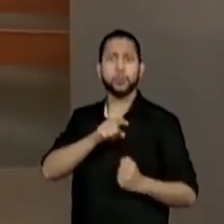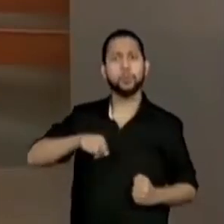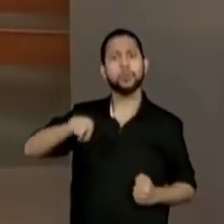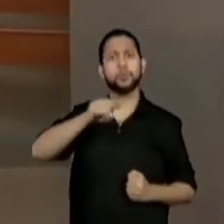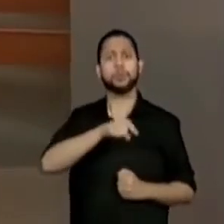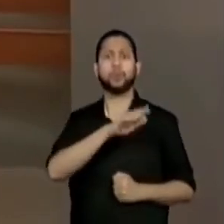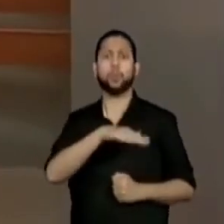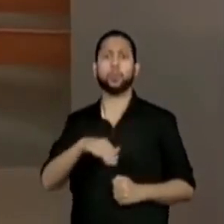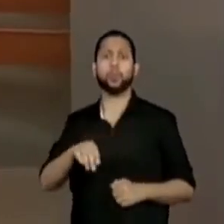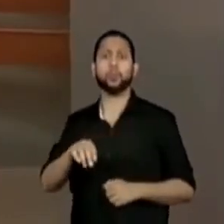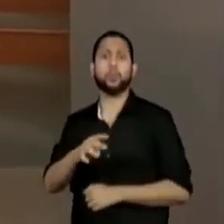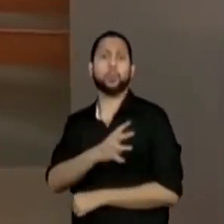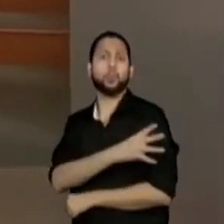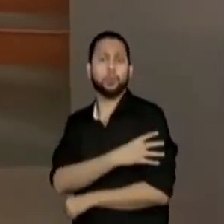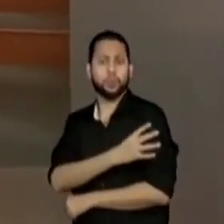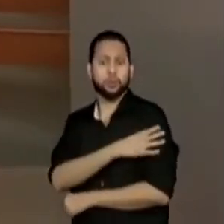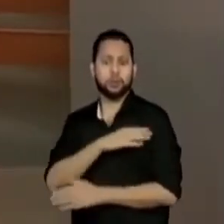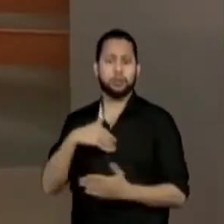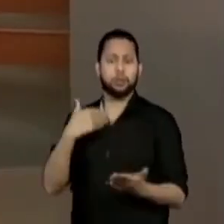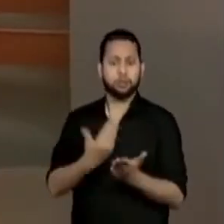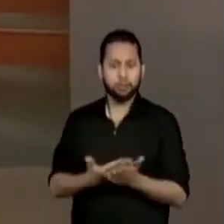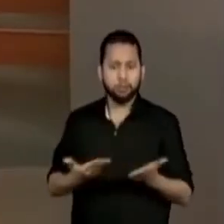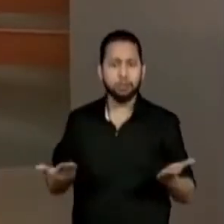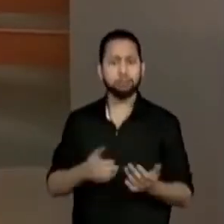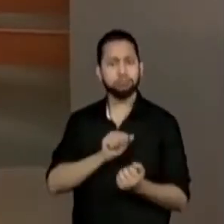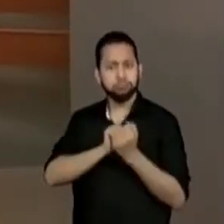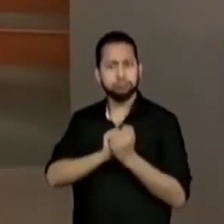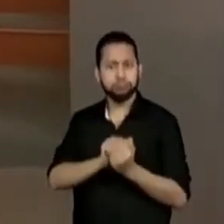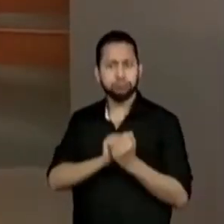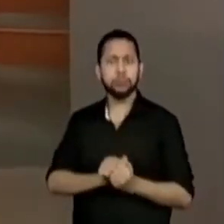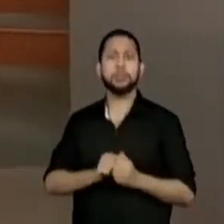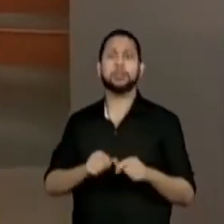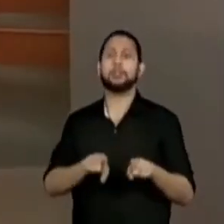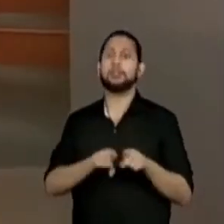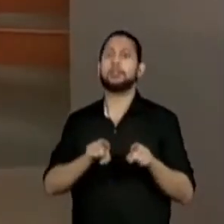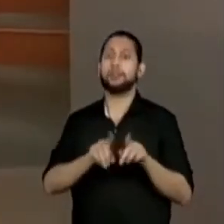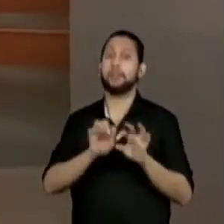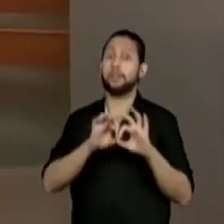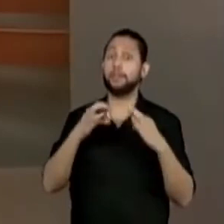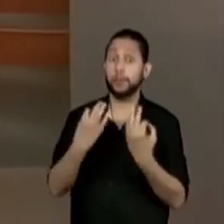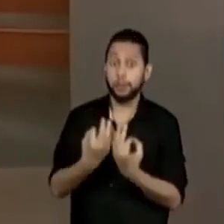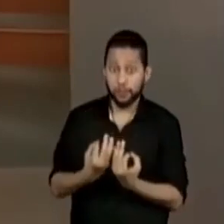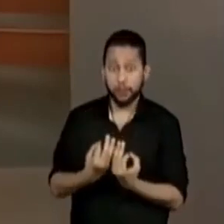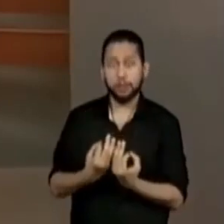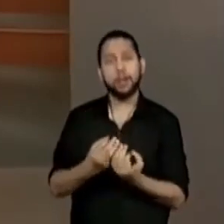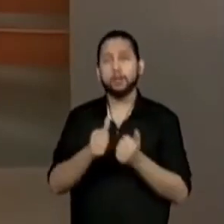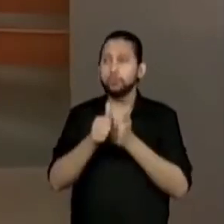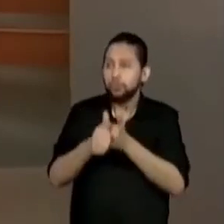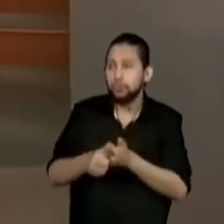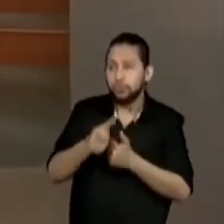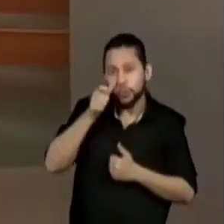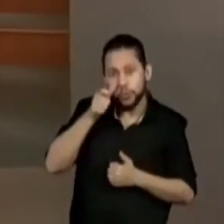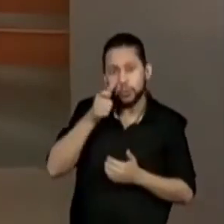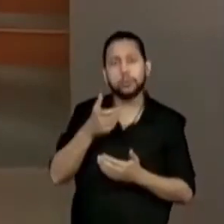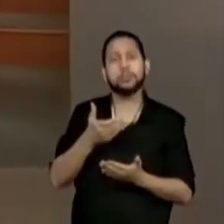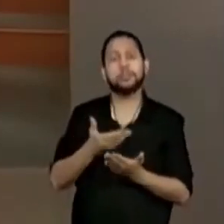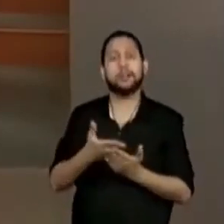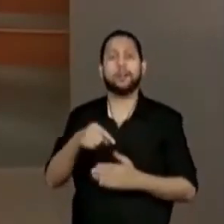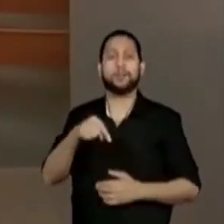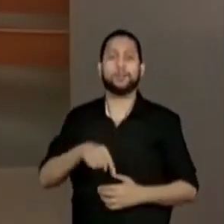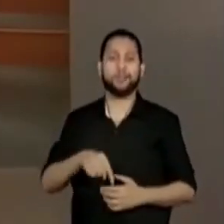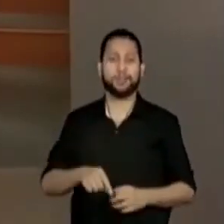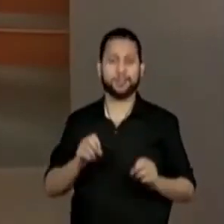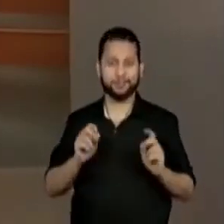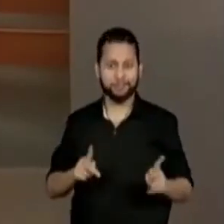aluno do quarto ano, que está comigo há três aulas, e aos pais e responsáveis que estão acompanhando esses alunos, certo?